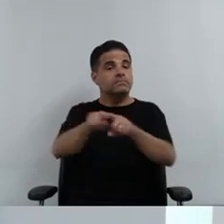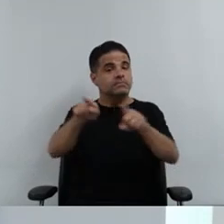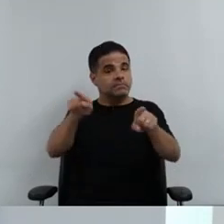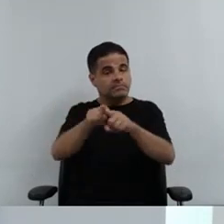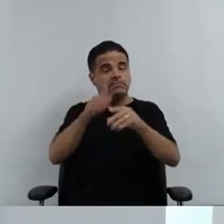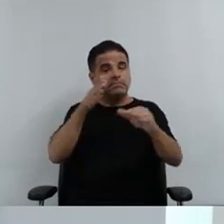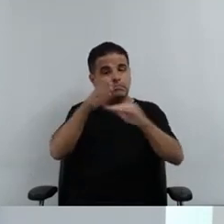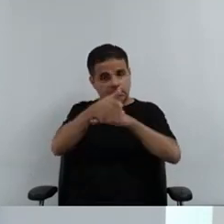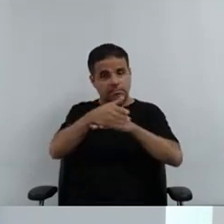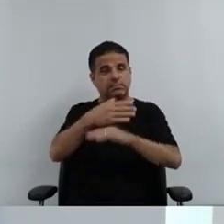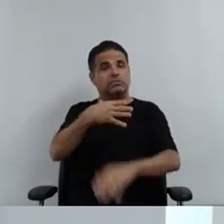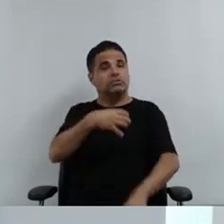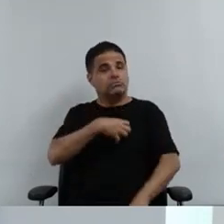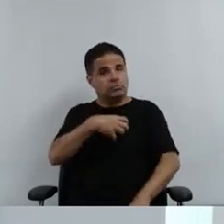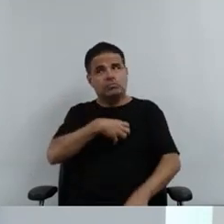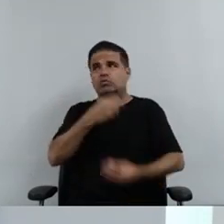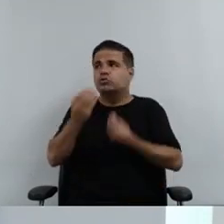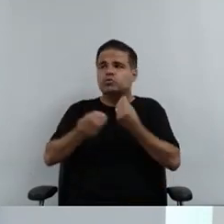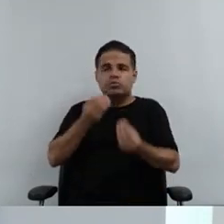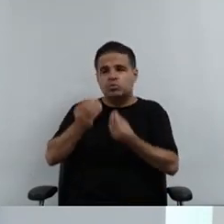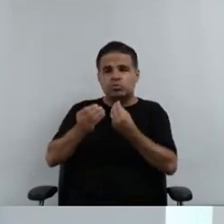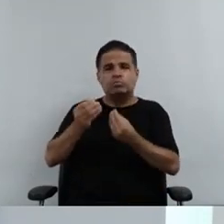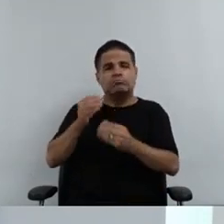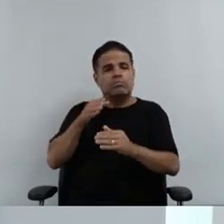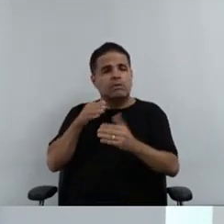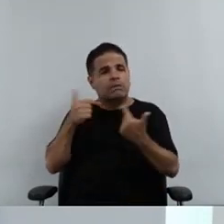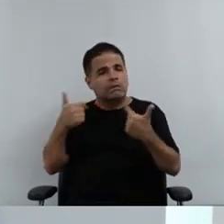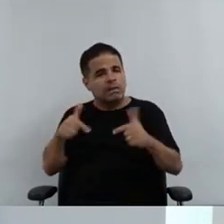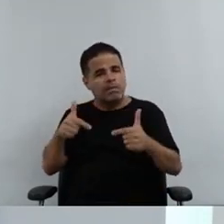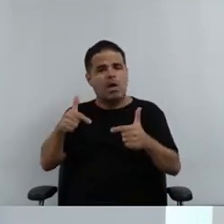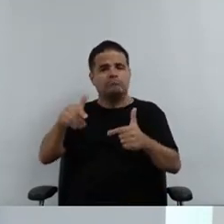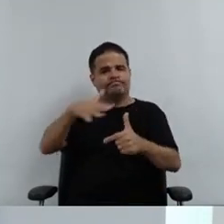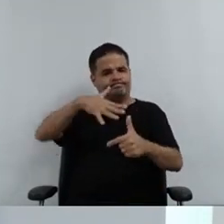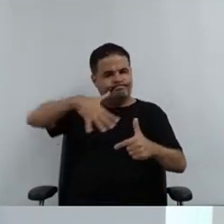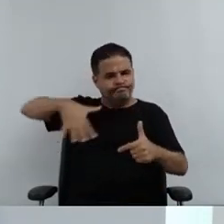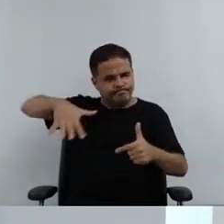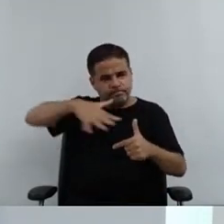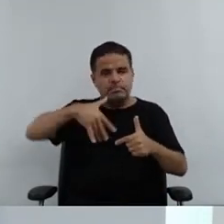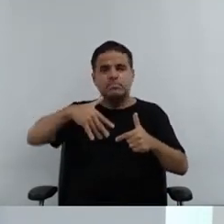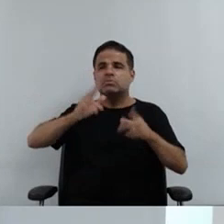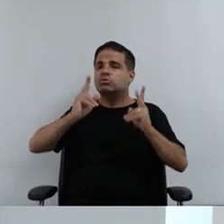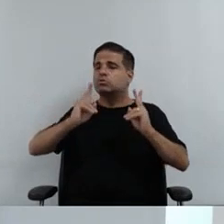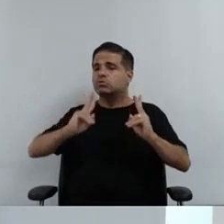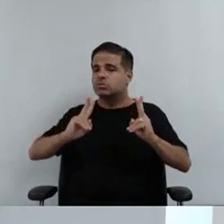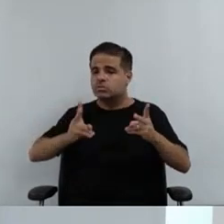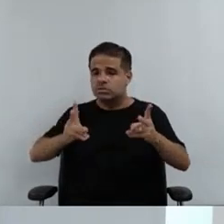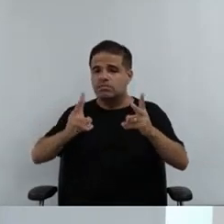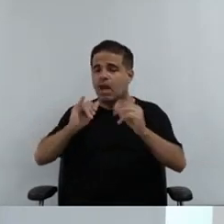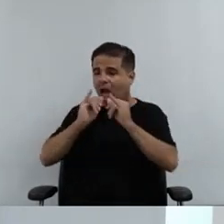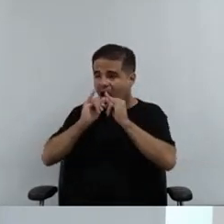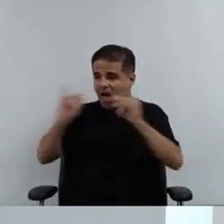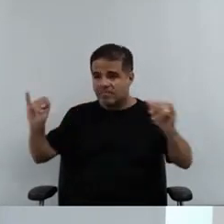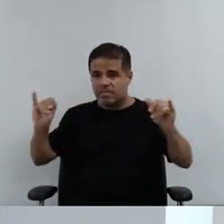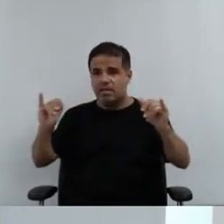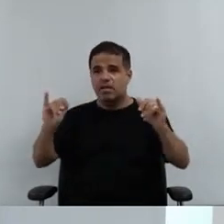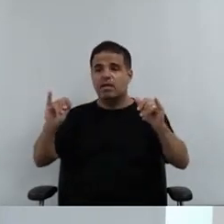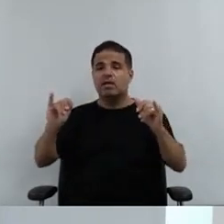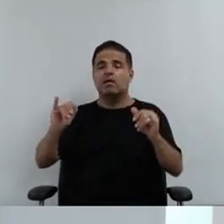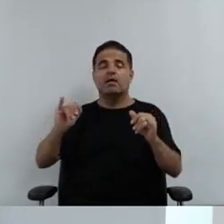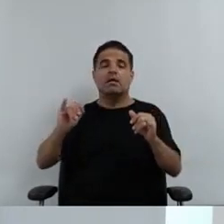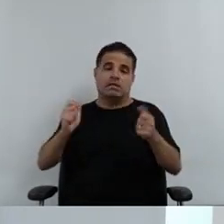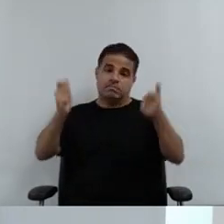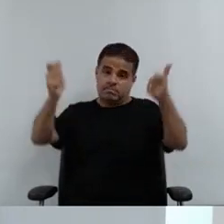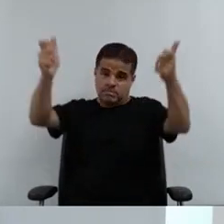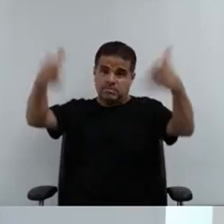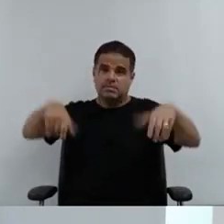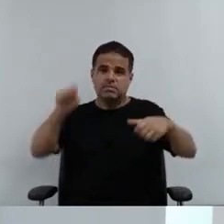pela atuação da forma como eles fizeram naquele espaço. Então, eu sempre até falei para eles, principalmente para o Matias, falei assim,